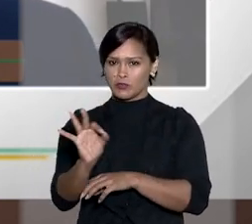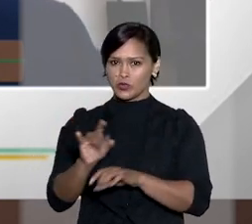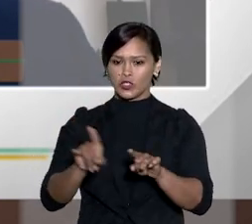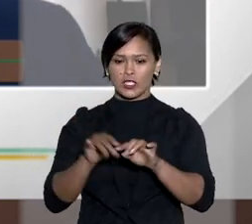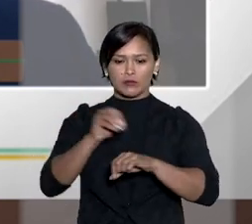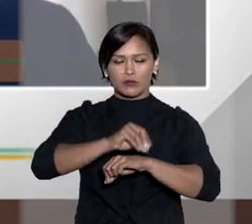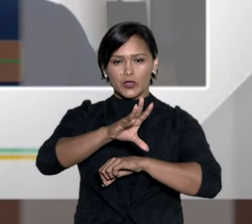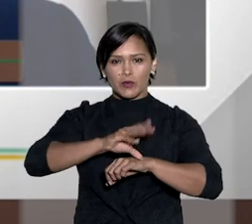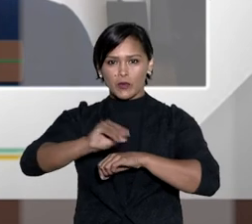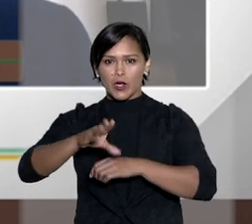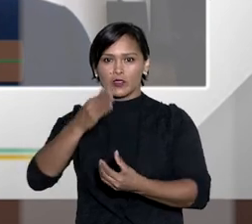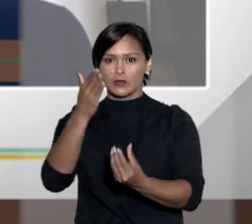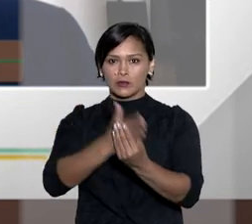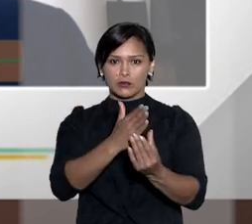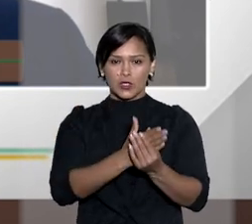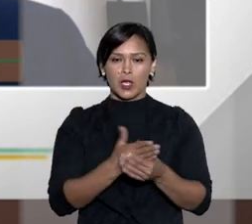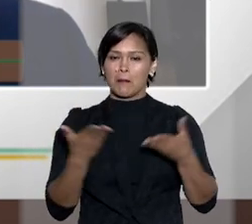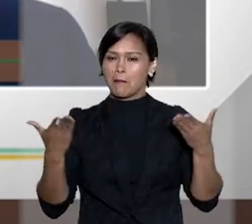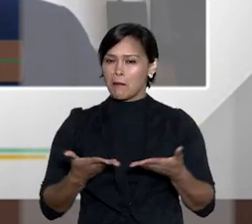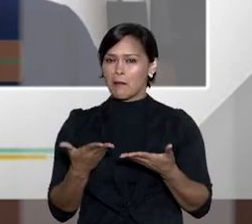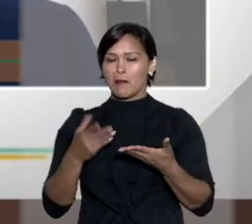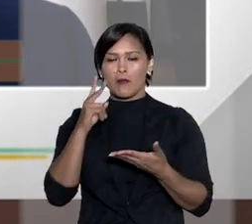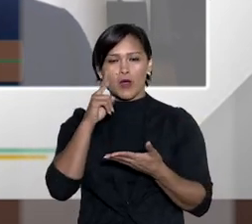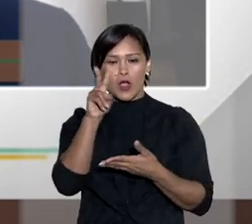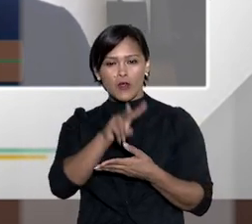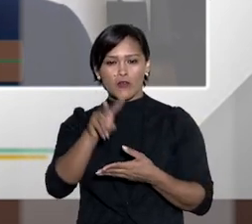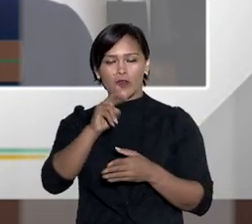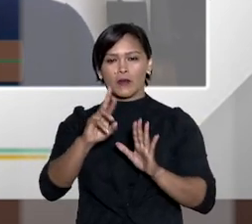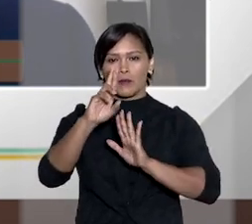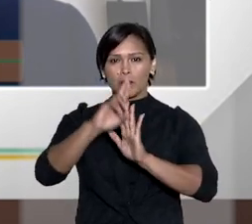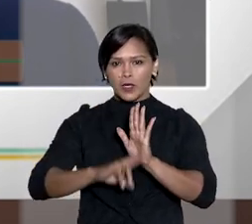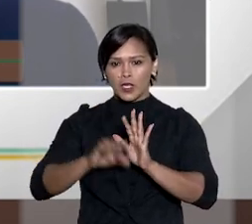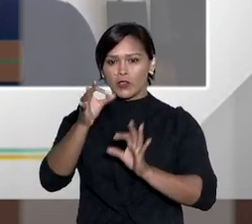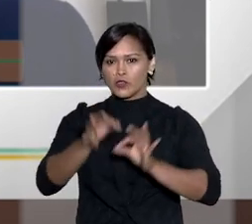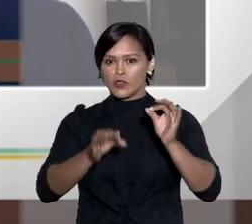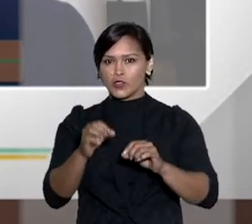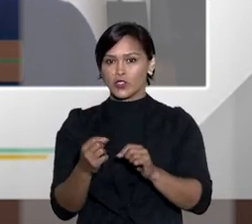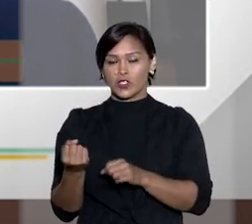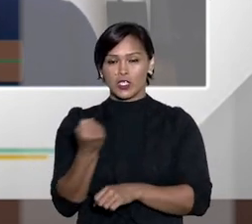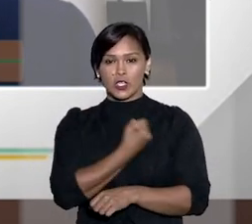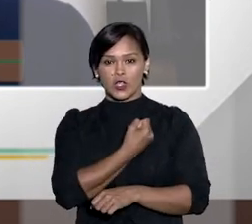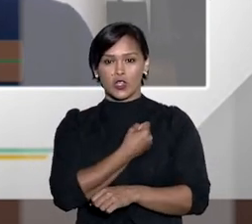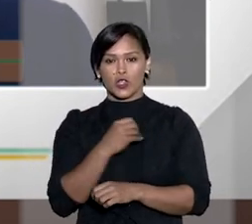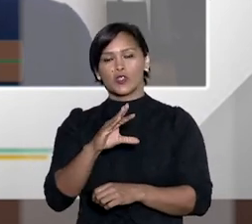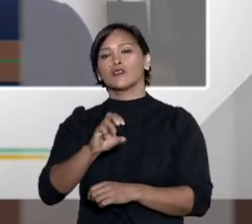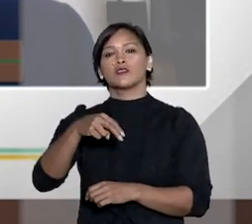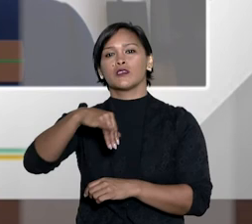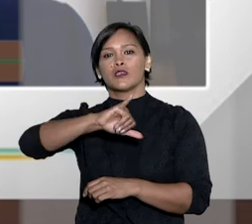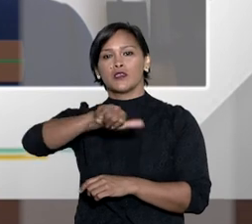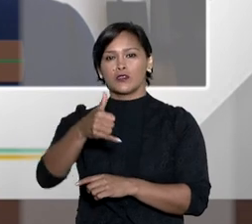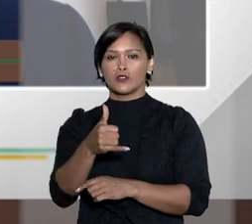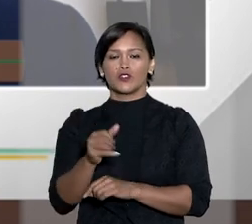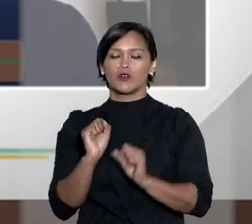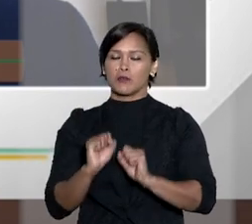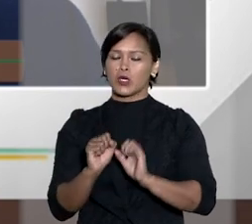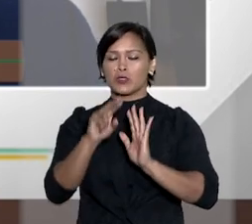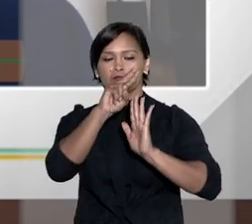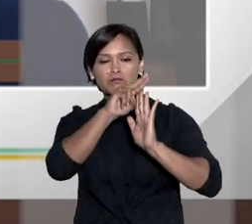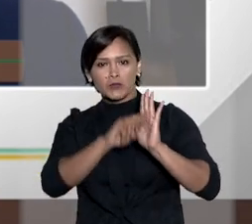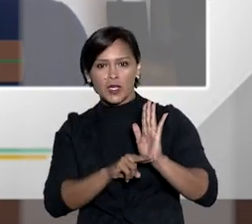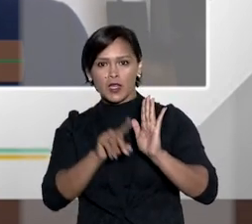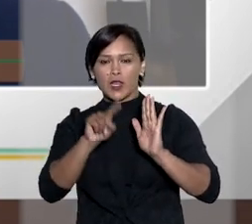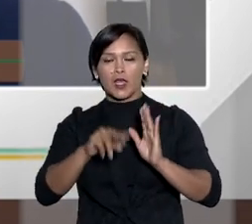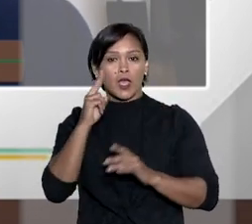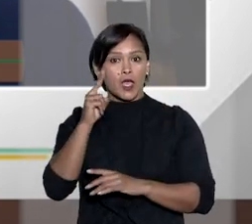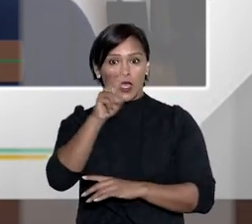desabsorve mais da metade de todas as demandas distribuídas e isso a gente pode conferir pelo relatório justiça em números